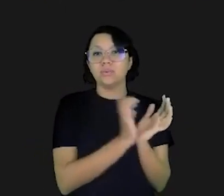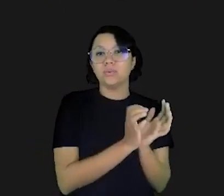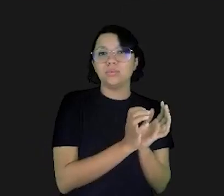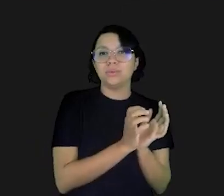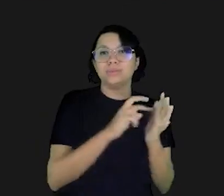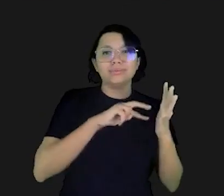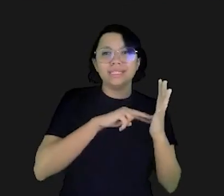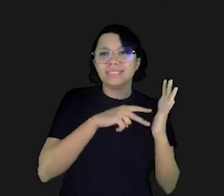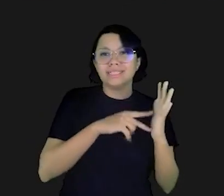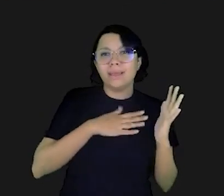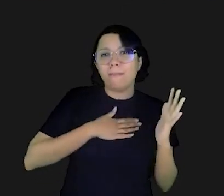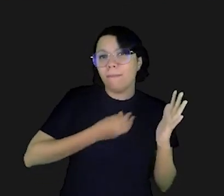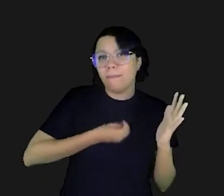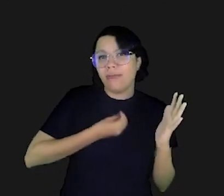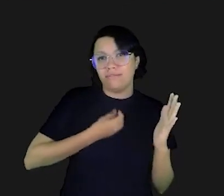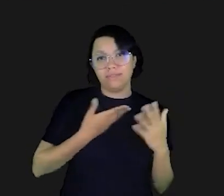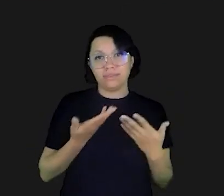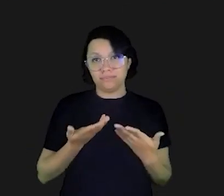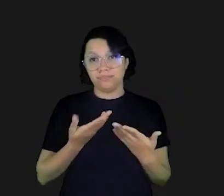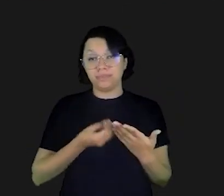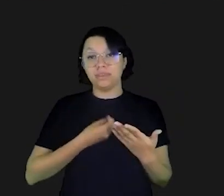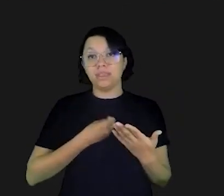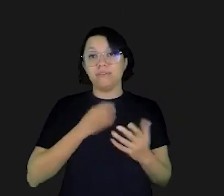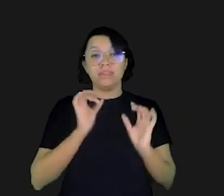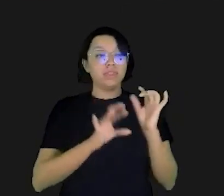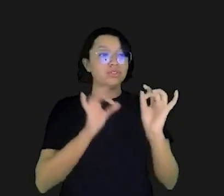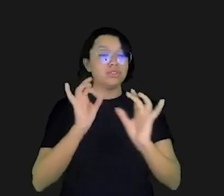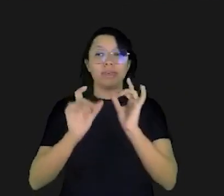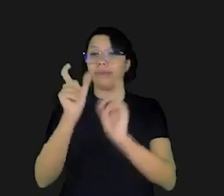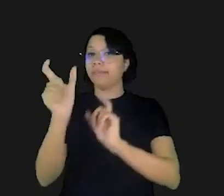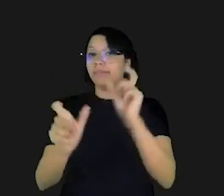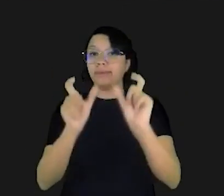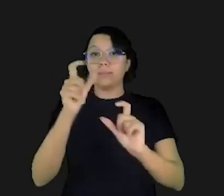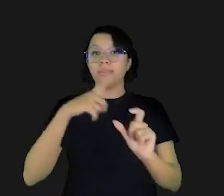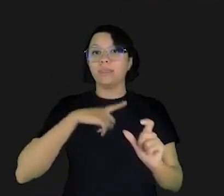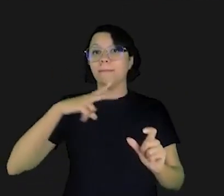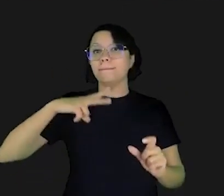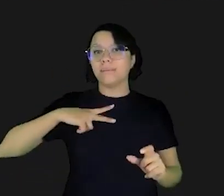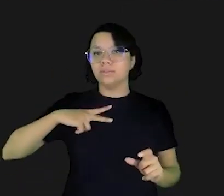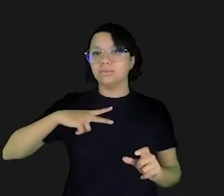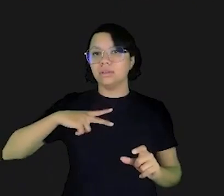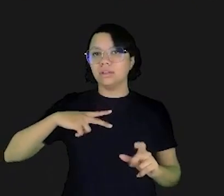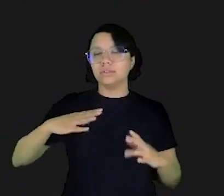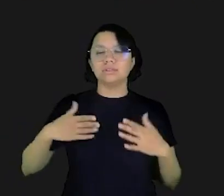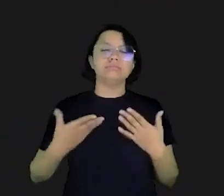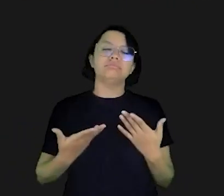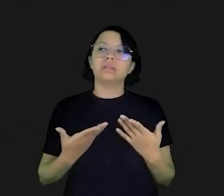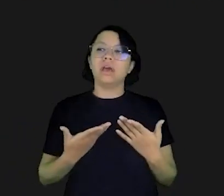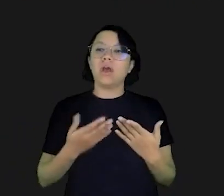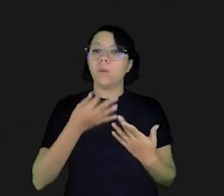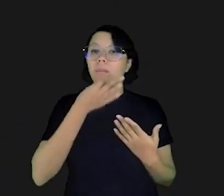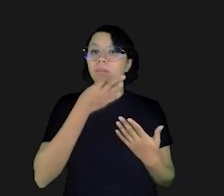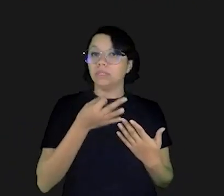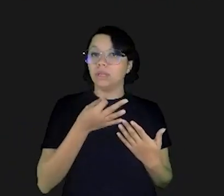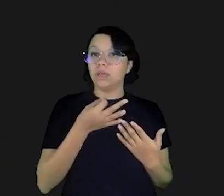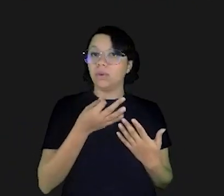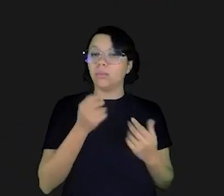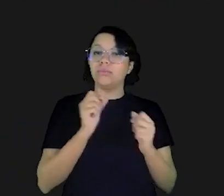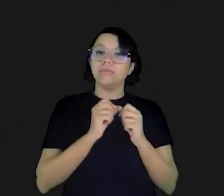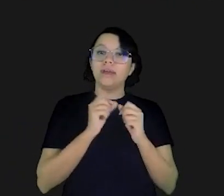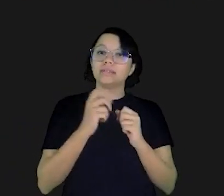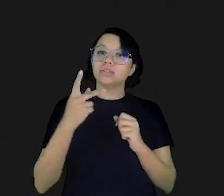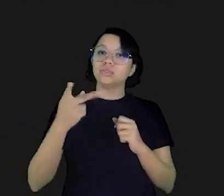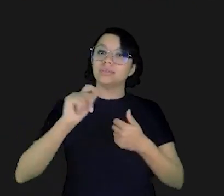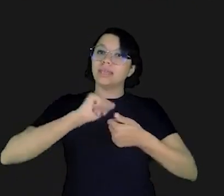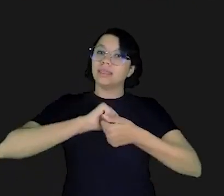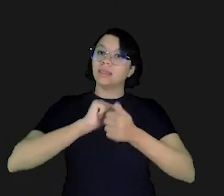eles fazem um agrupamento que não faz sentido na minha vida e a vida de cada um de nós tem as suas particularidades então a minha sugestão é